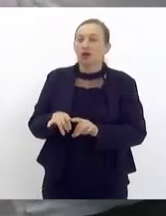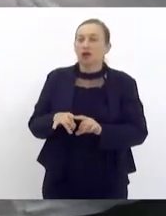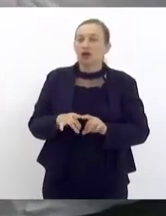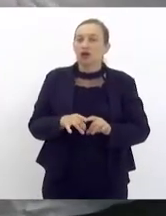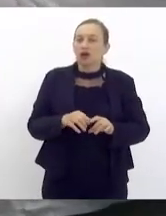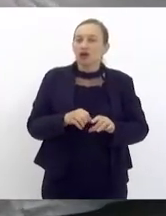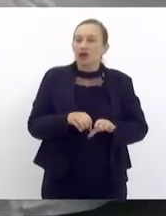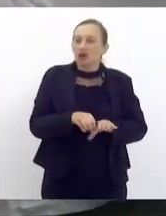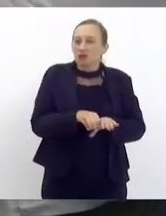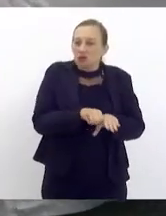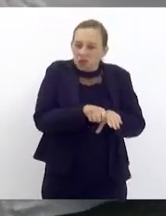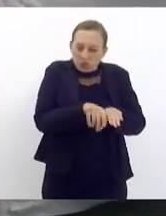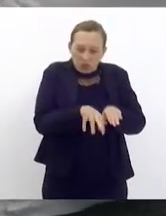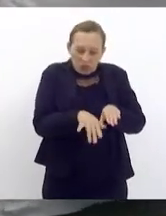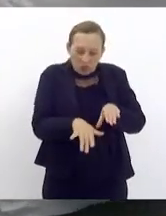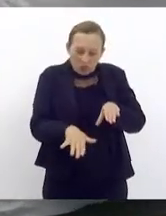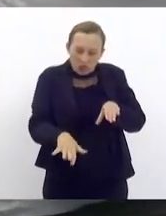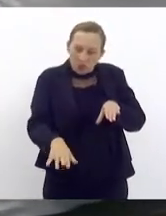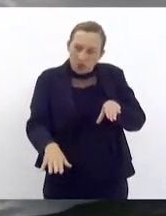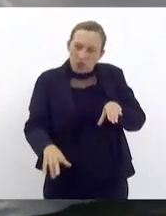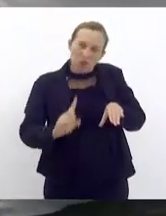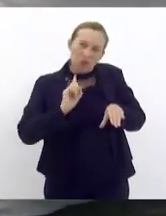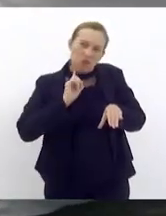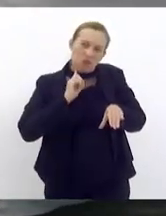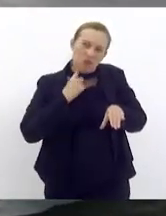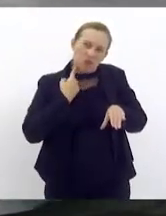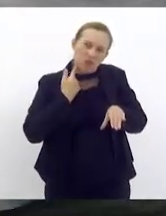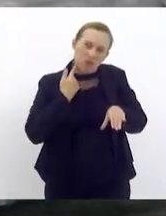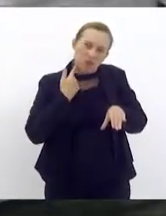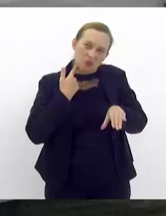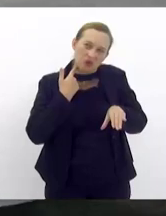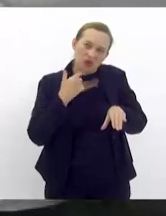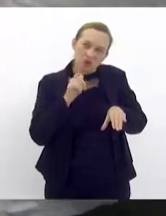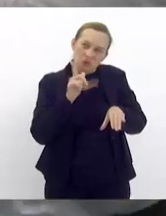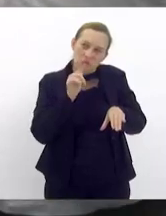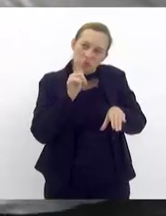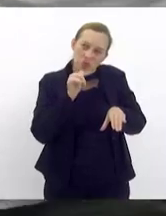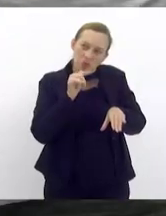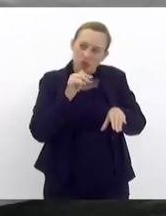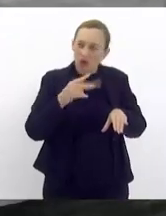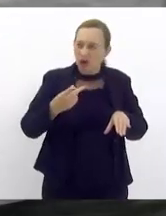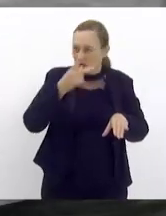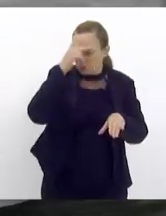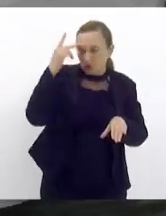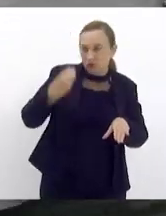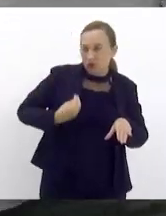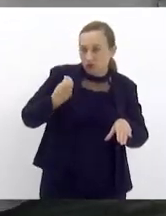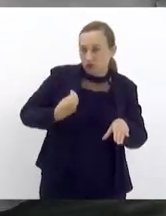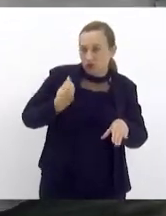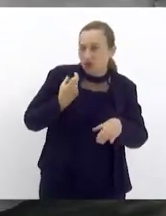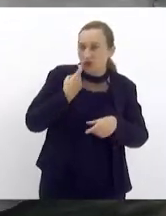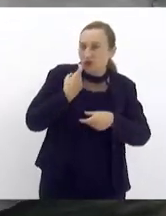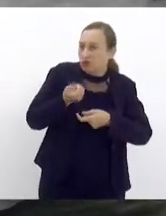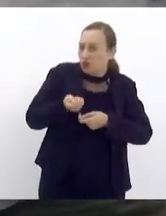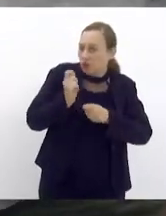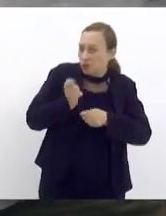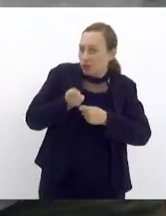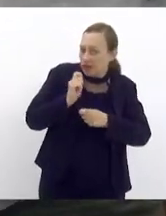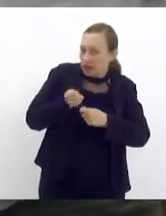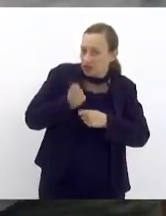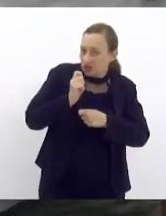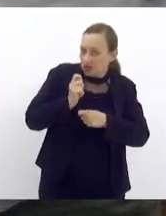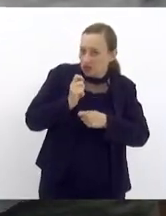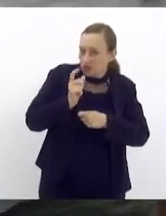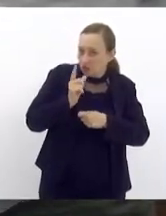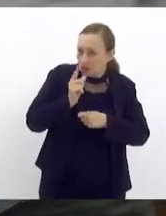direto no rio rio esse as pessoas vivem da pesca vivem do plantio as margens